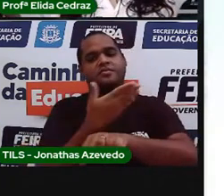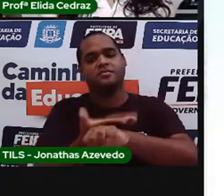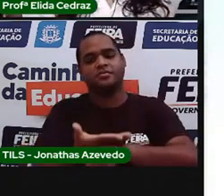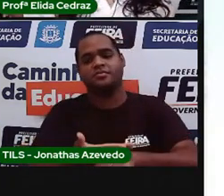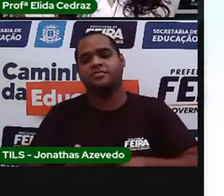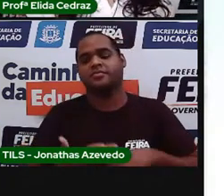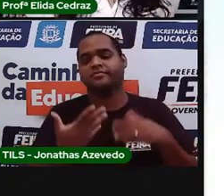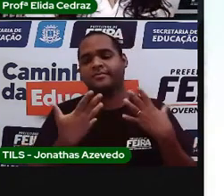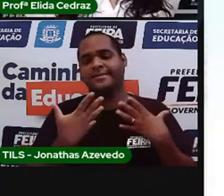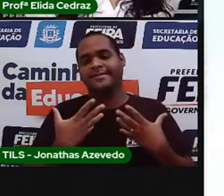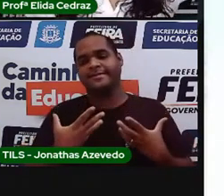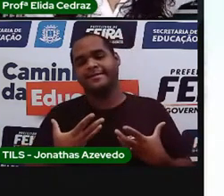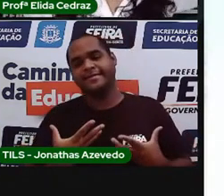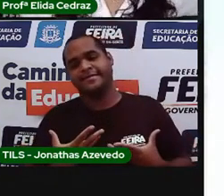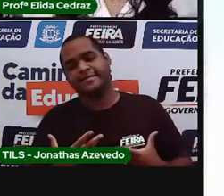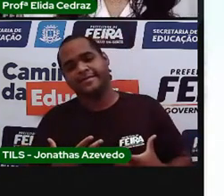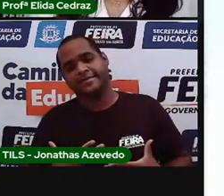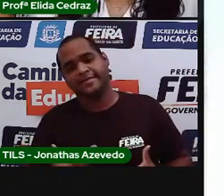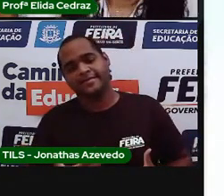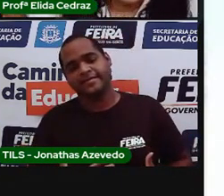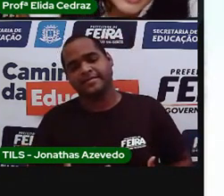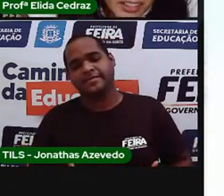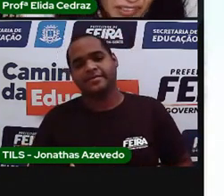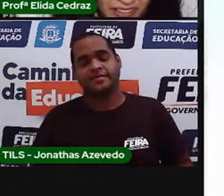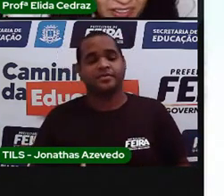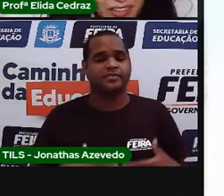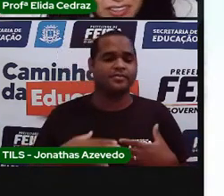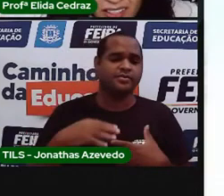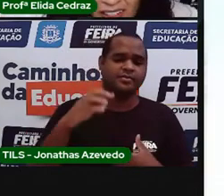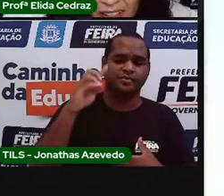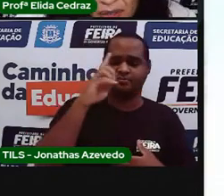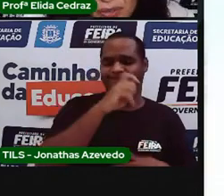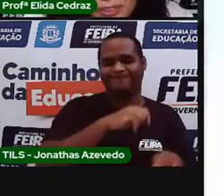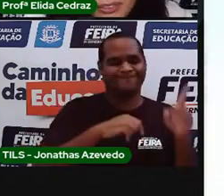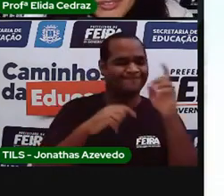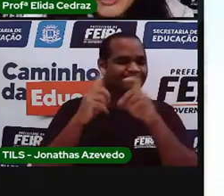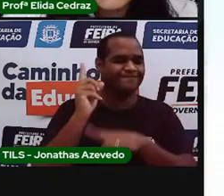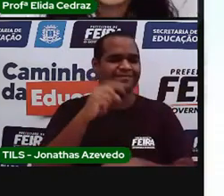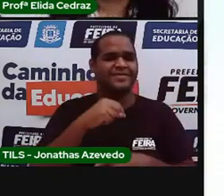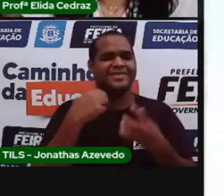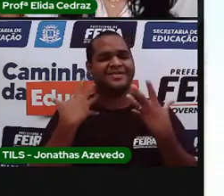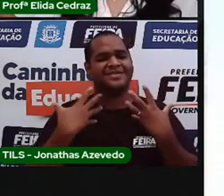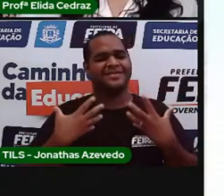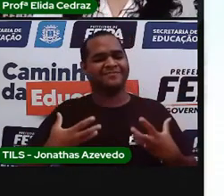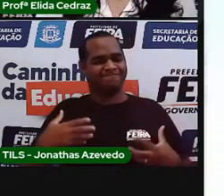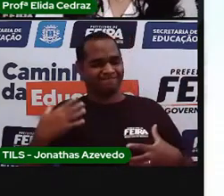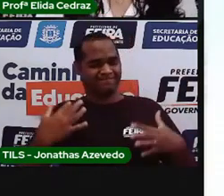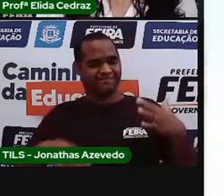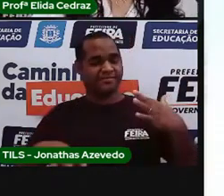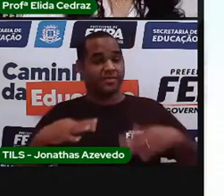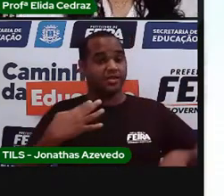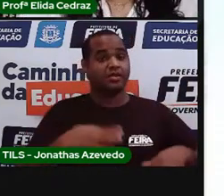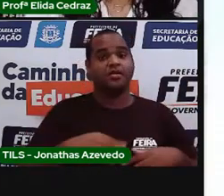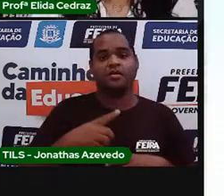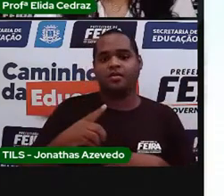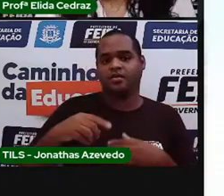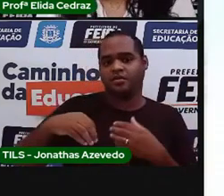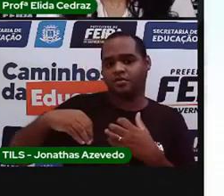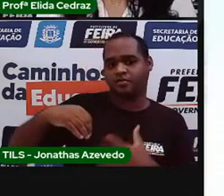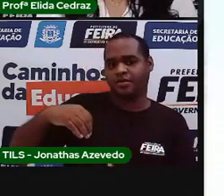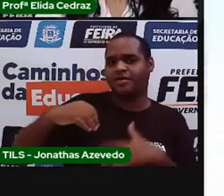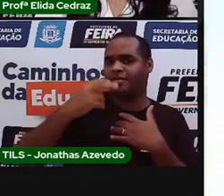estava com sono, estava cansado. O violão estava